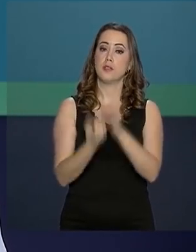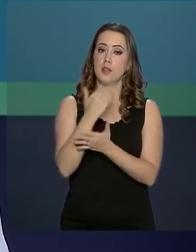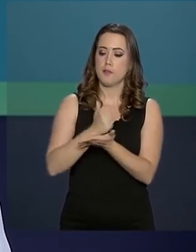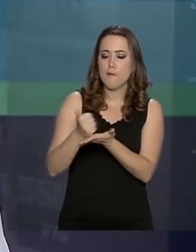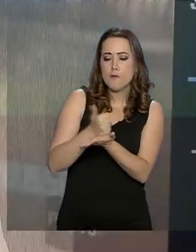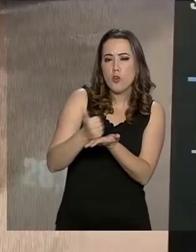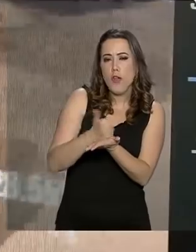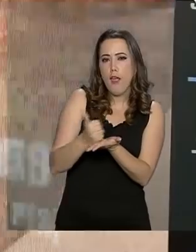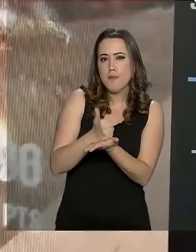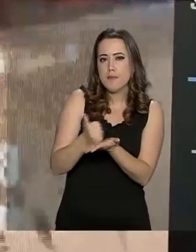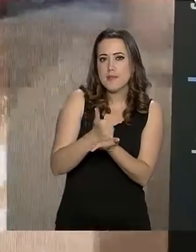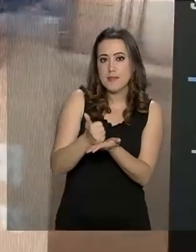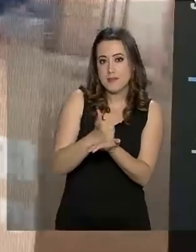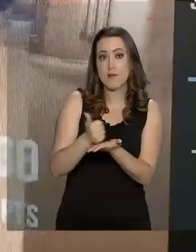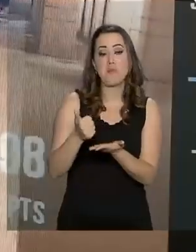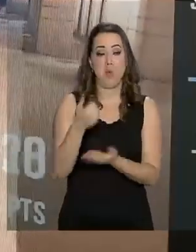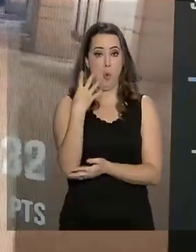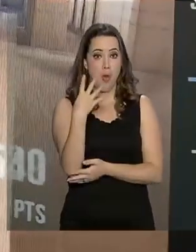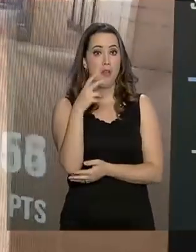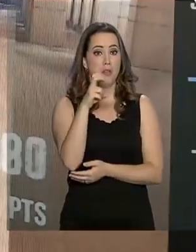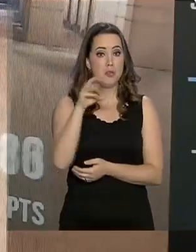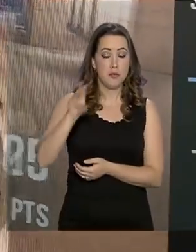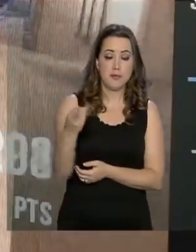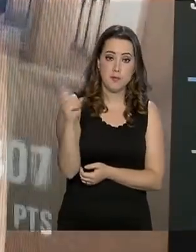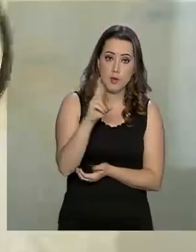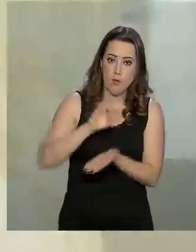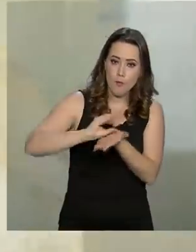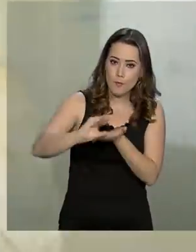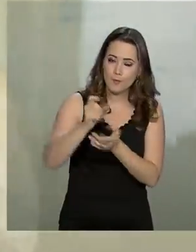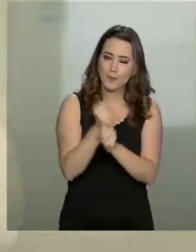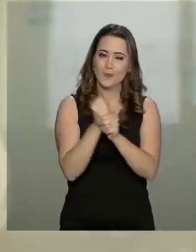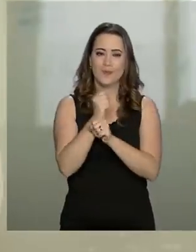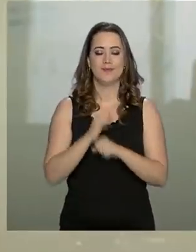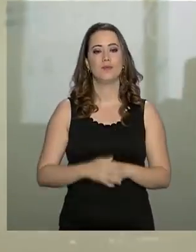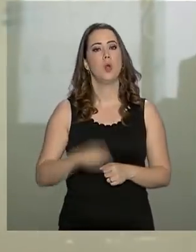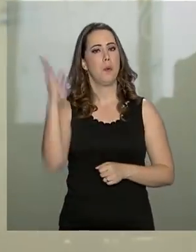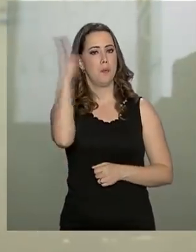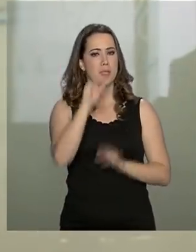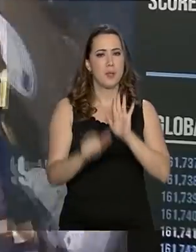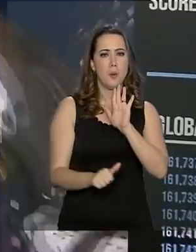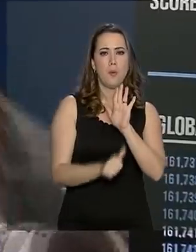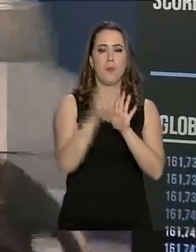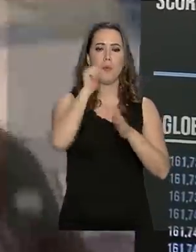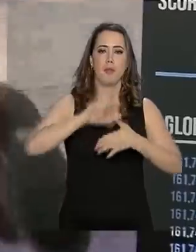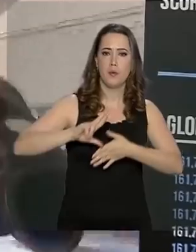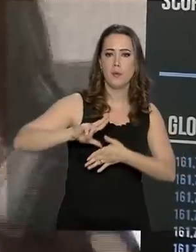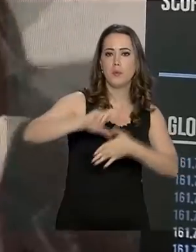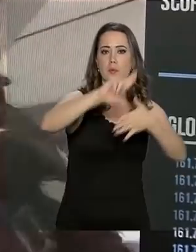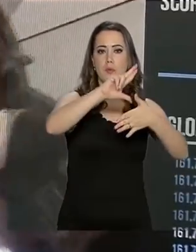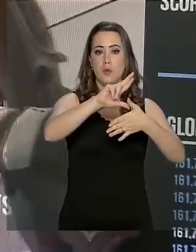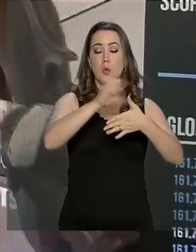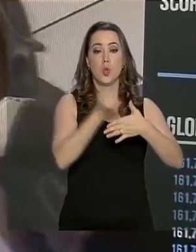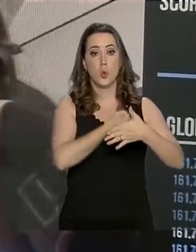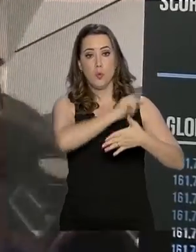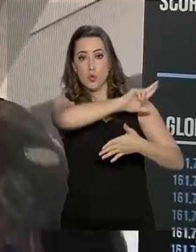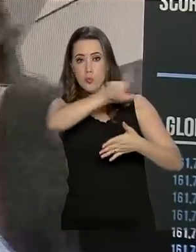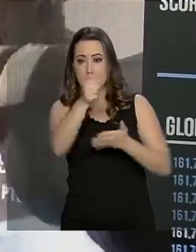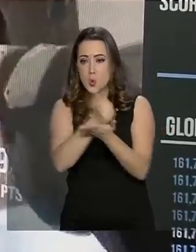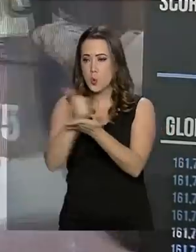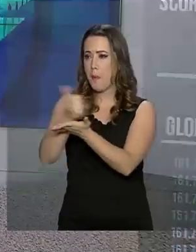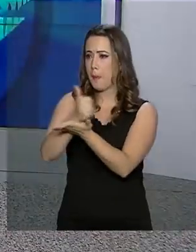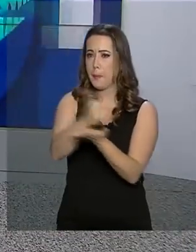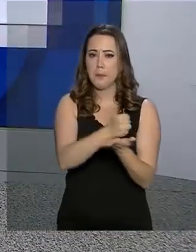games. 45 milhões de reais serão investidos no setor este ano. Brasil é o primeiro da América Latina em número de